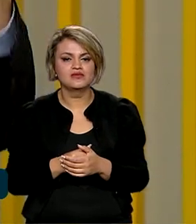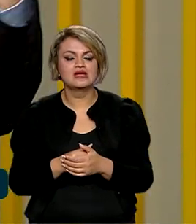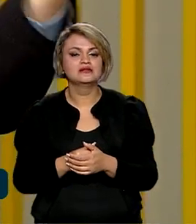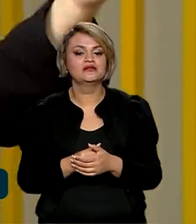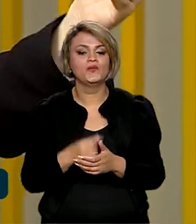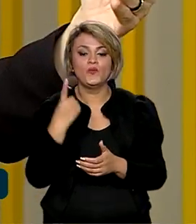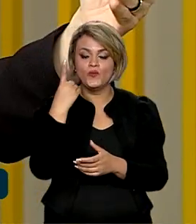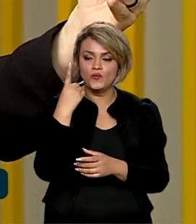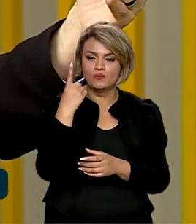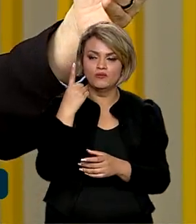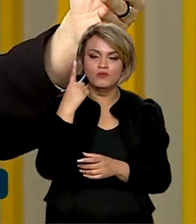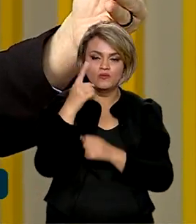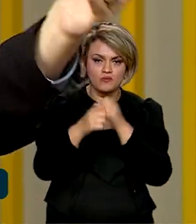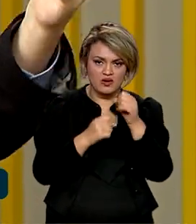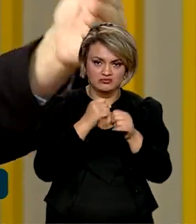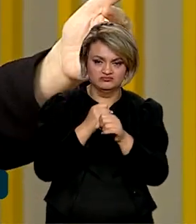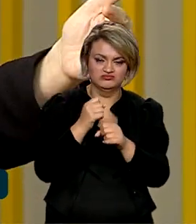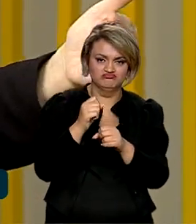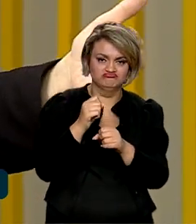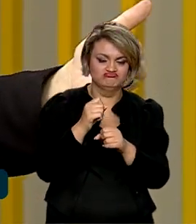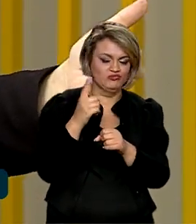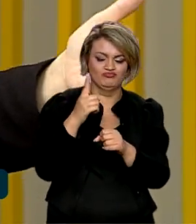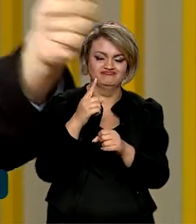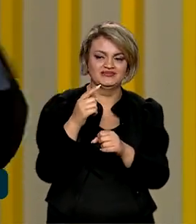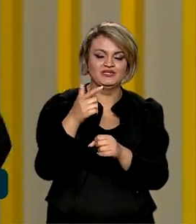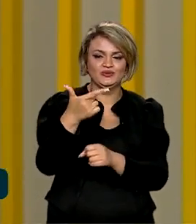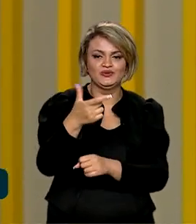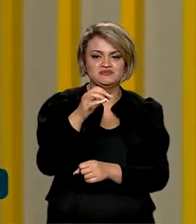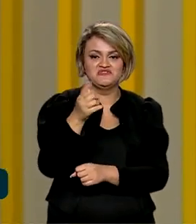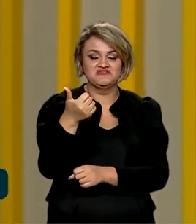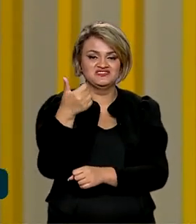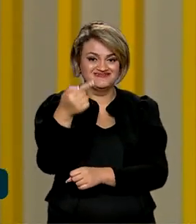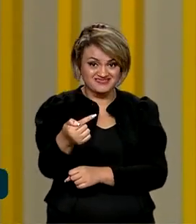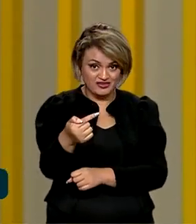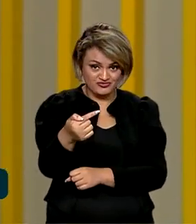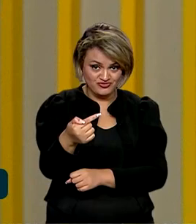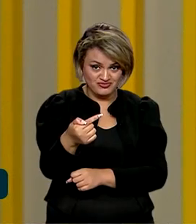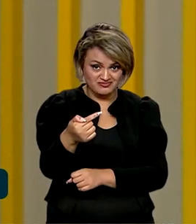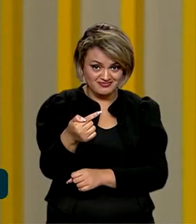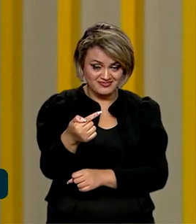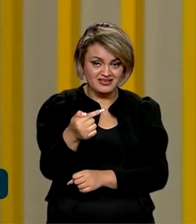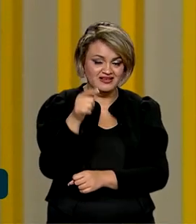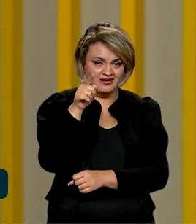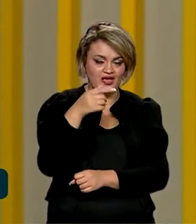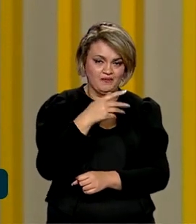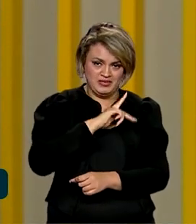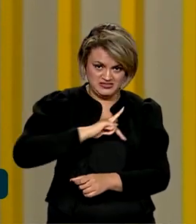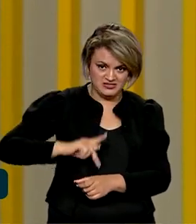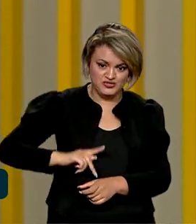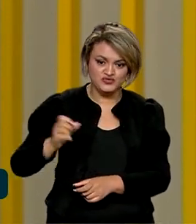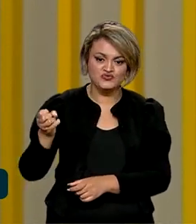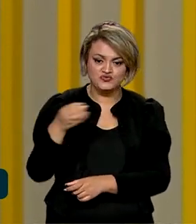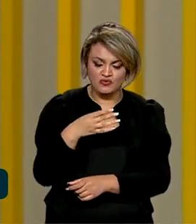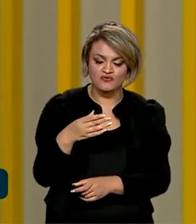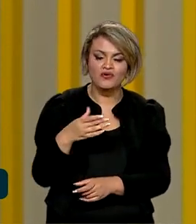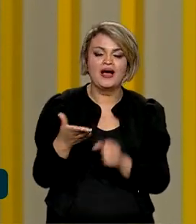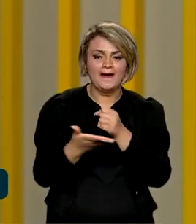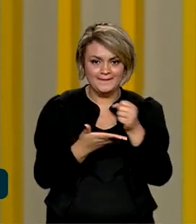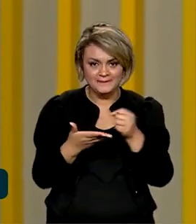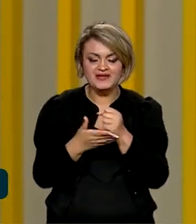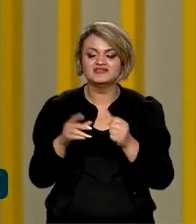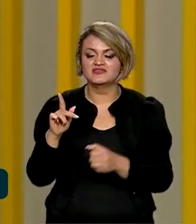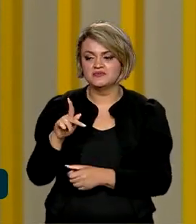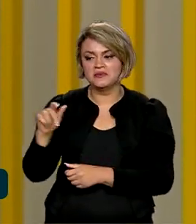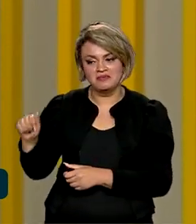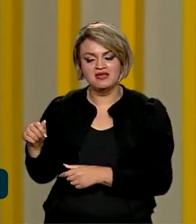ano do futuro governo estará sendo regido, como nesse ano, pelo PPA apresentado pelo presidente